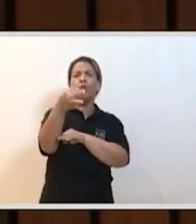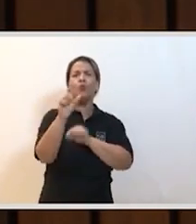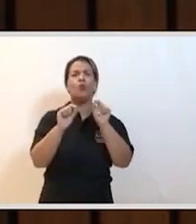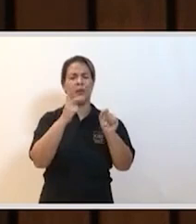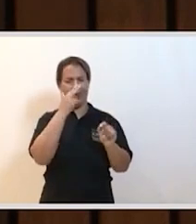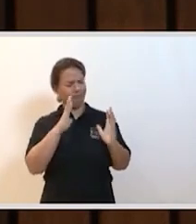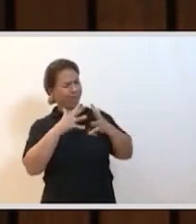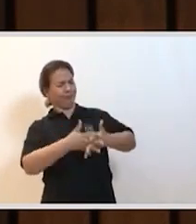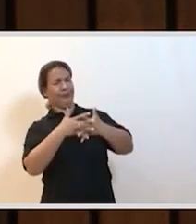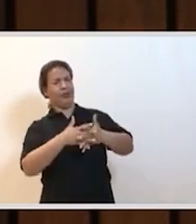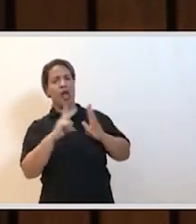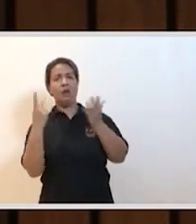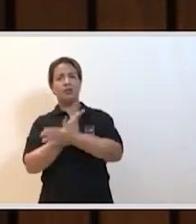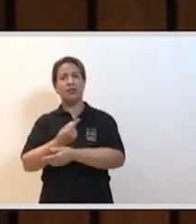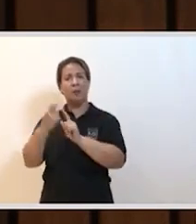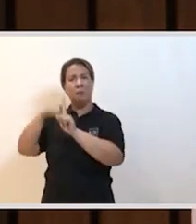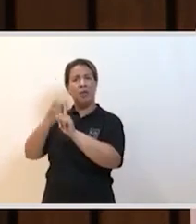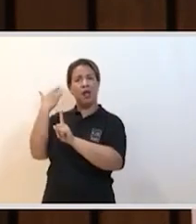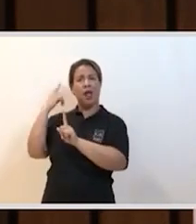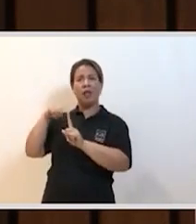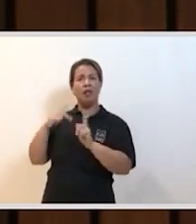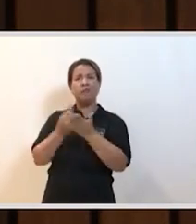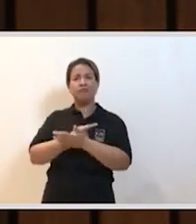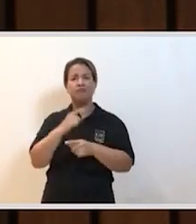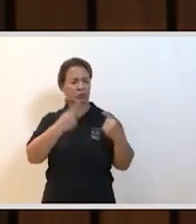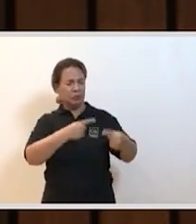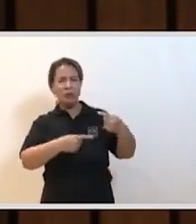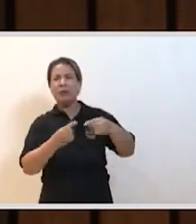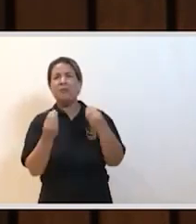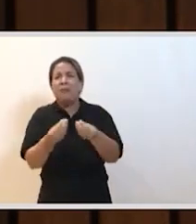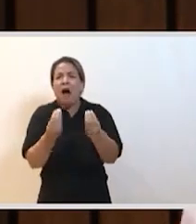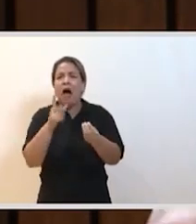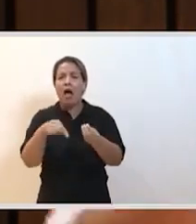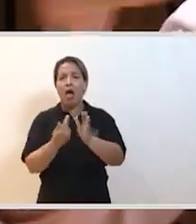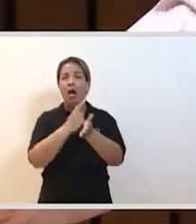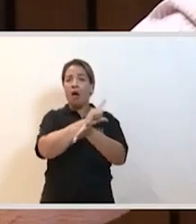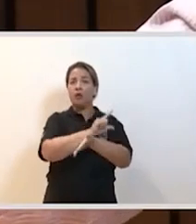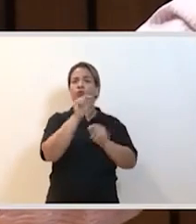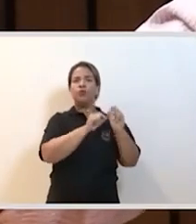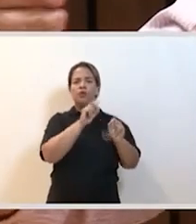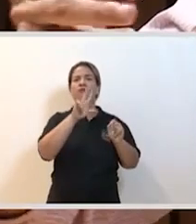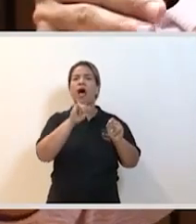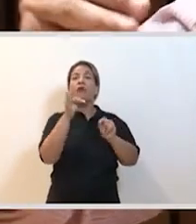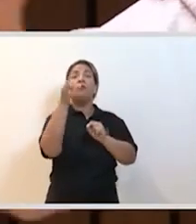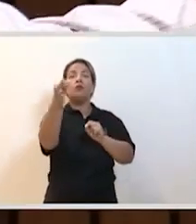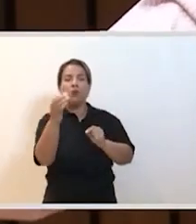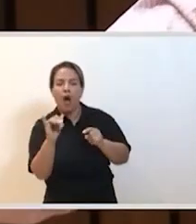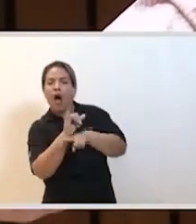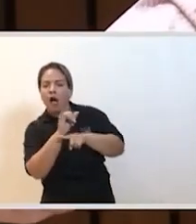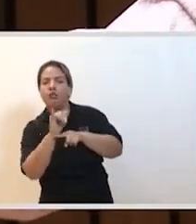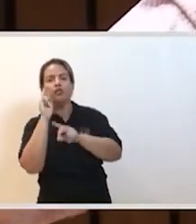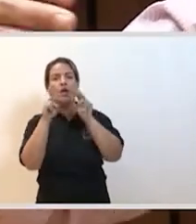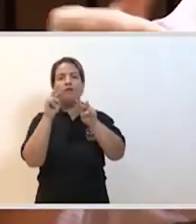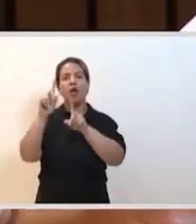Algumas coisas que aconteceram em março já não fazem mais sentido em termos de discussão. A gente já antecipa algumas coisas que vão acontecer no final